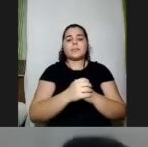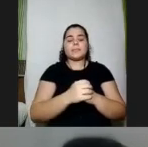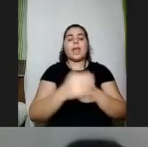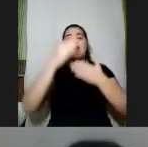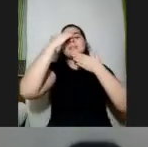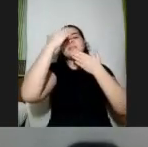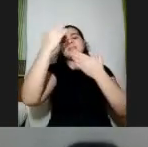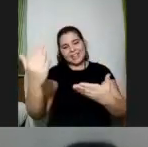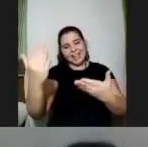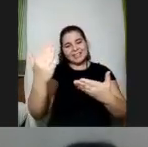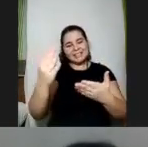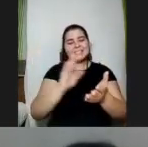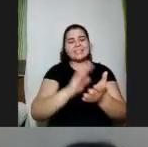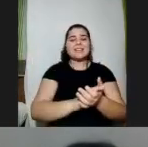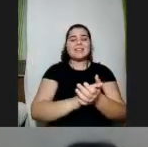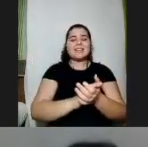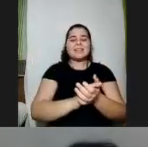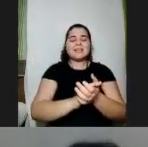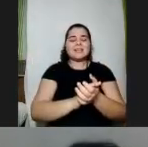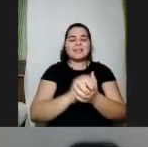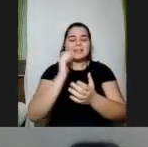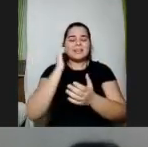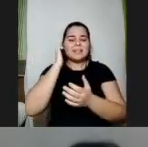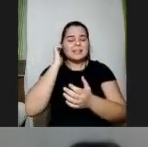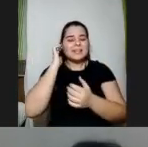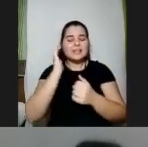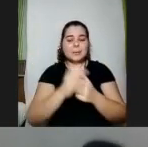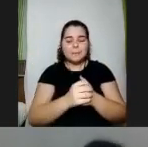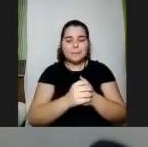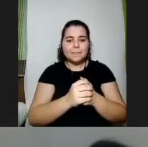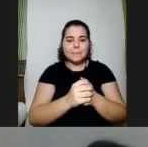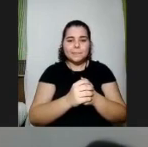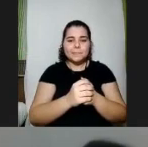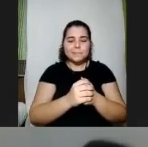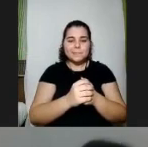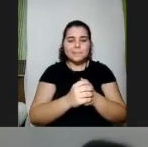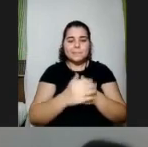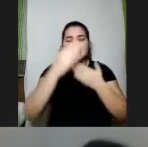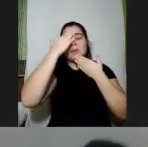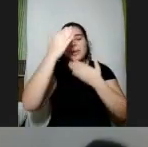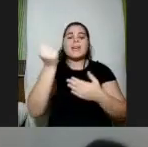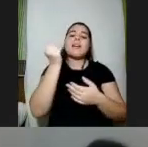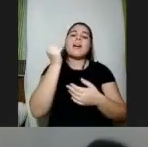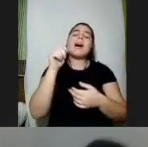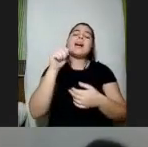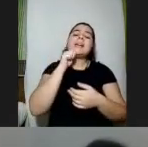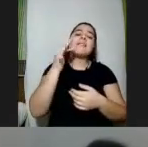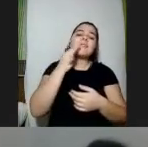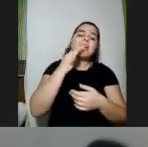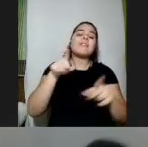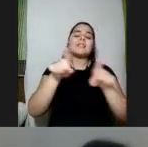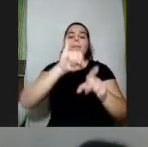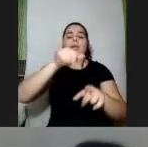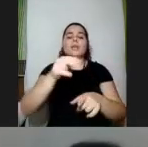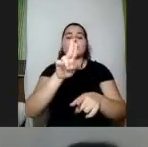obrigada queria agradecer a todos agradecer a Maria nos ajudaram aqui na Flávia e Júlia queria agradecer nos ajudaram aqui na